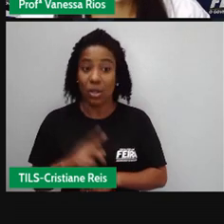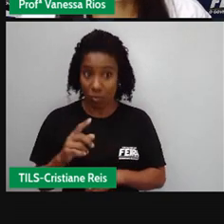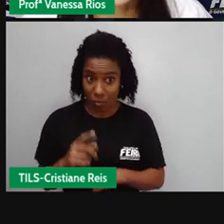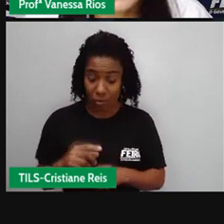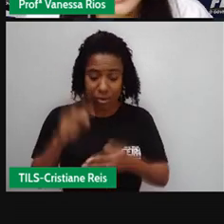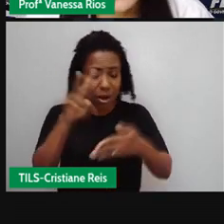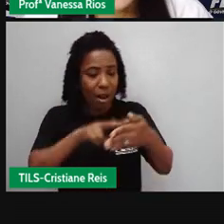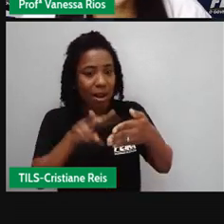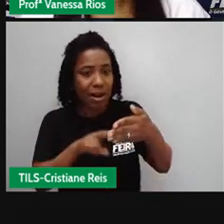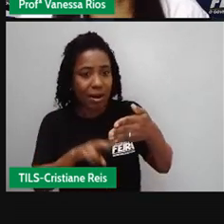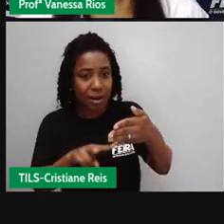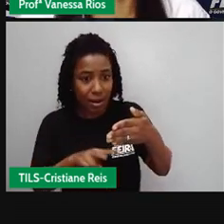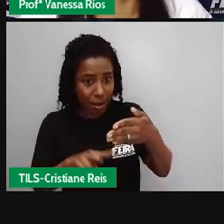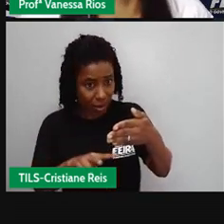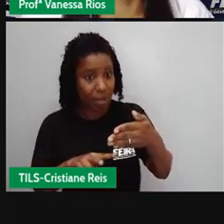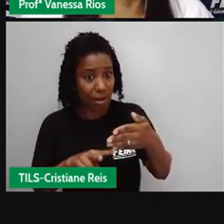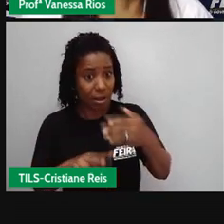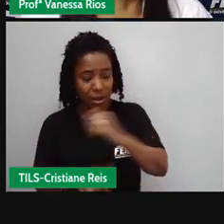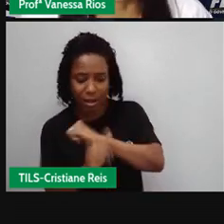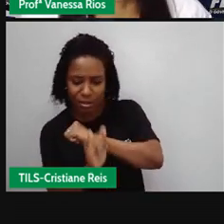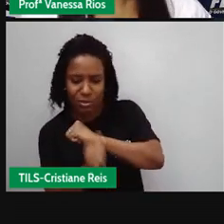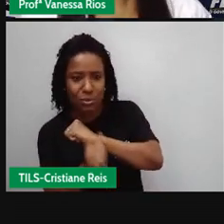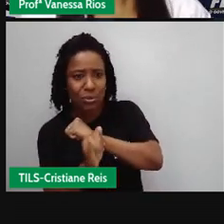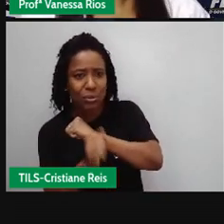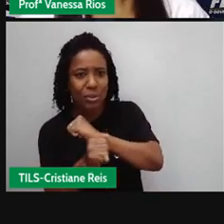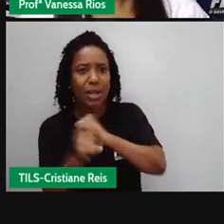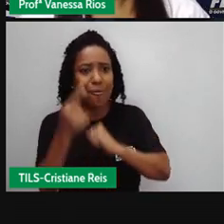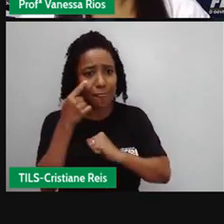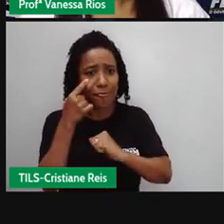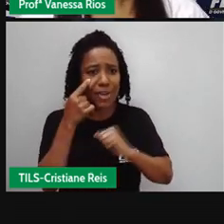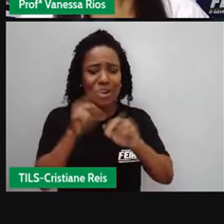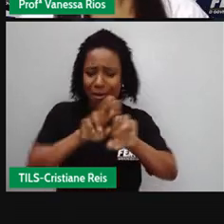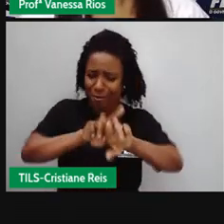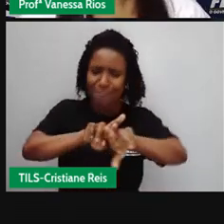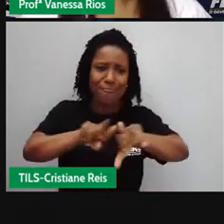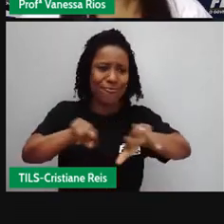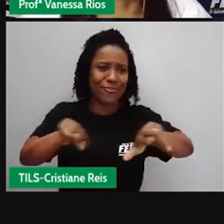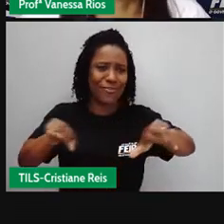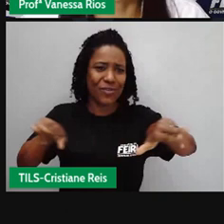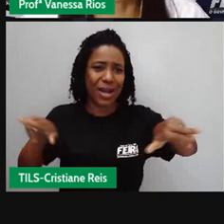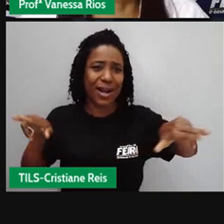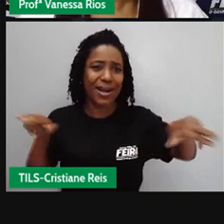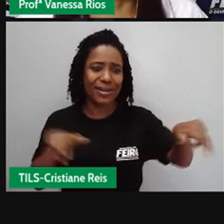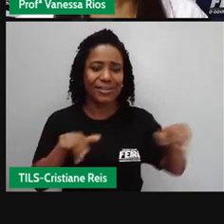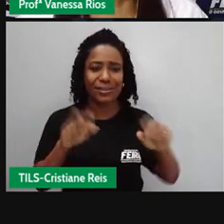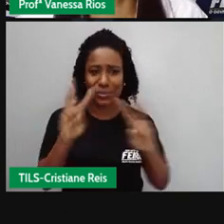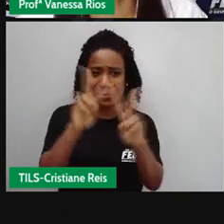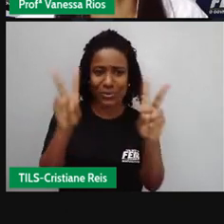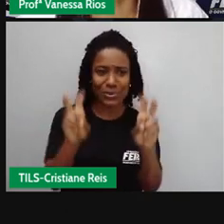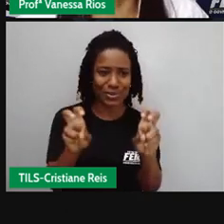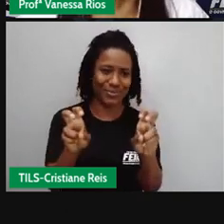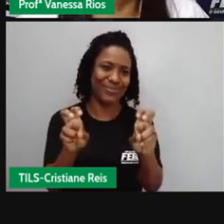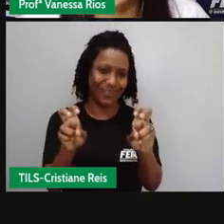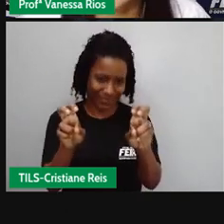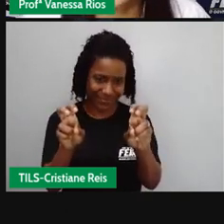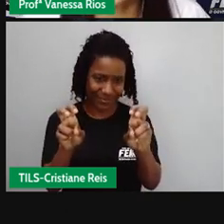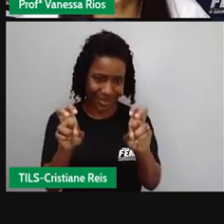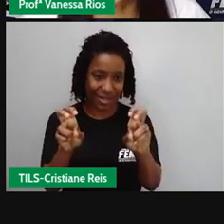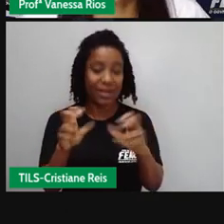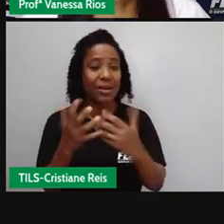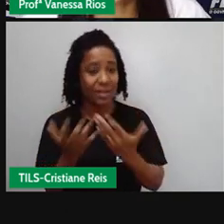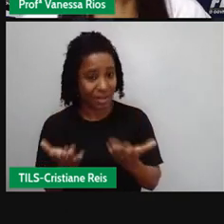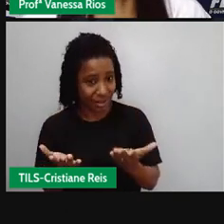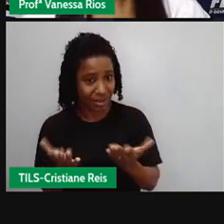variado, né? O quanto de diverso as crônicas podem trazer em seus assuntos. Porque o cotidiano das